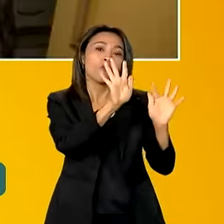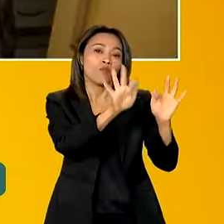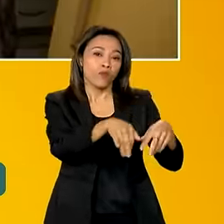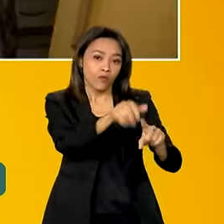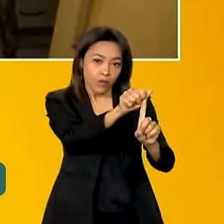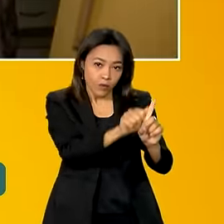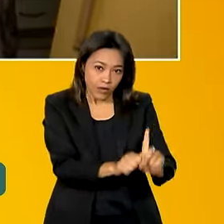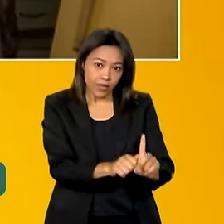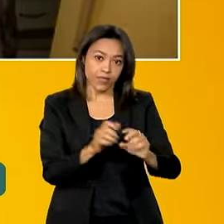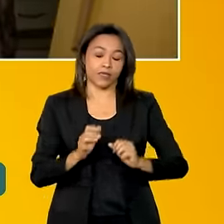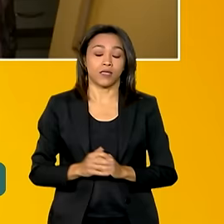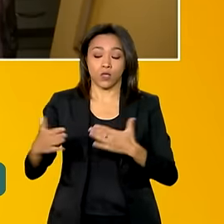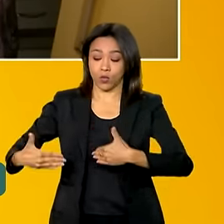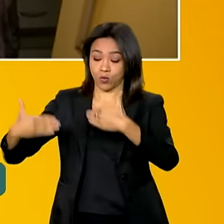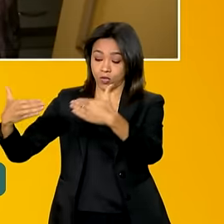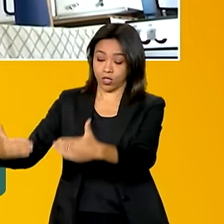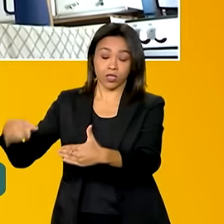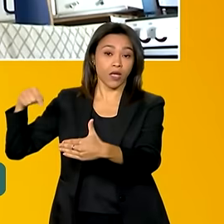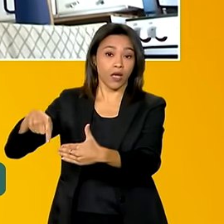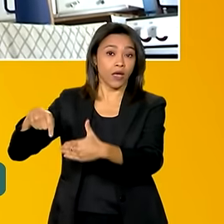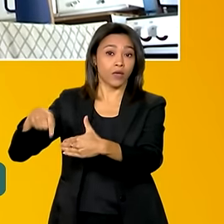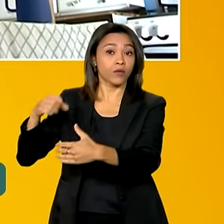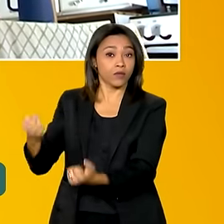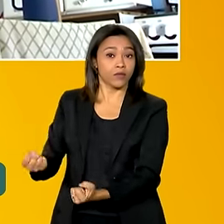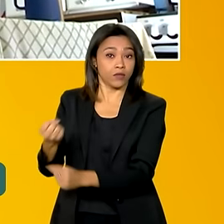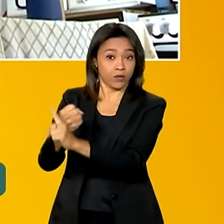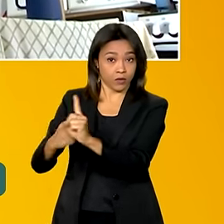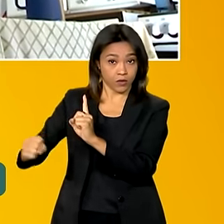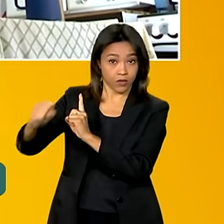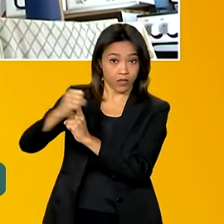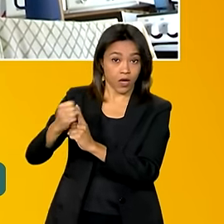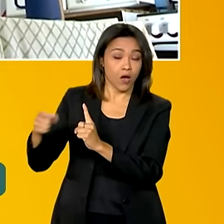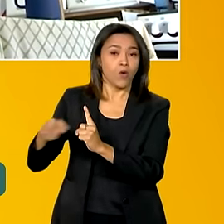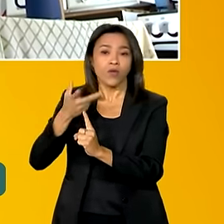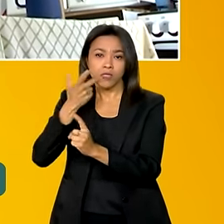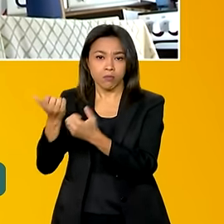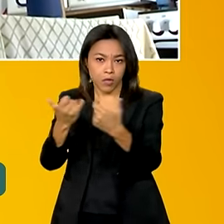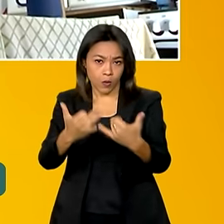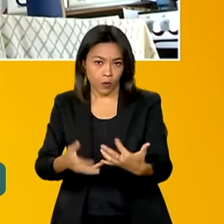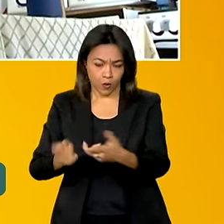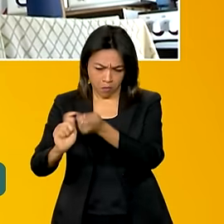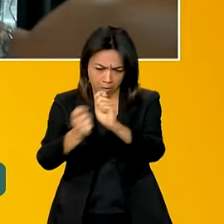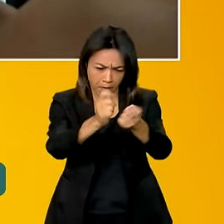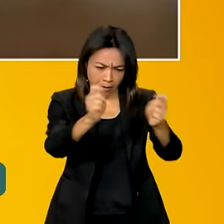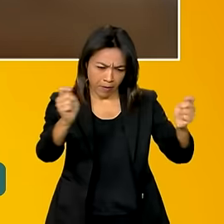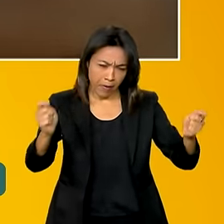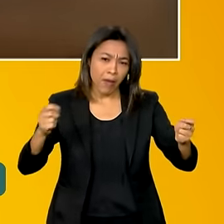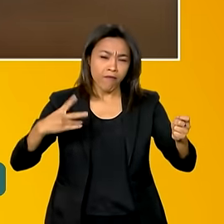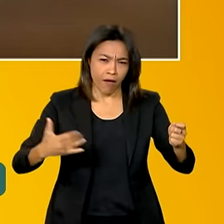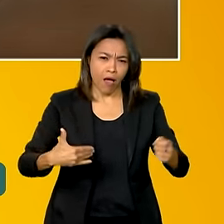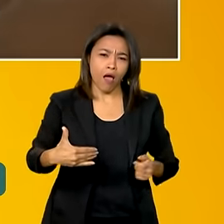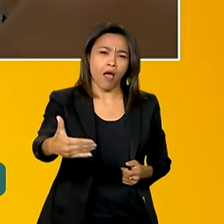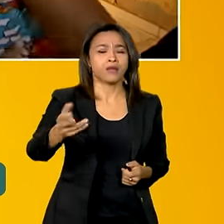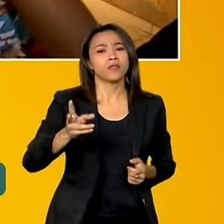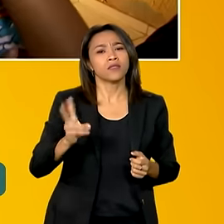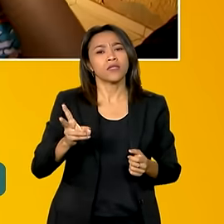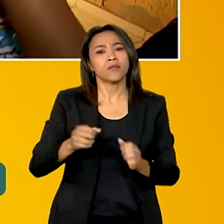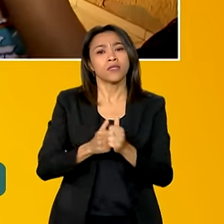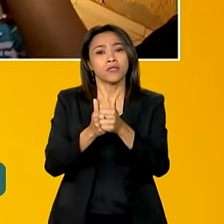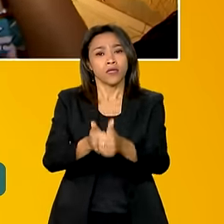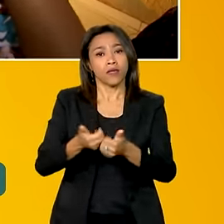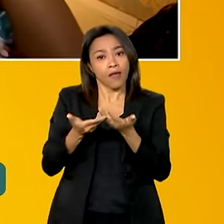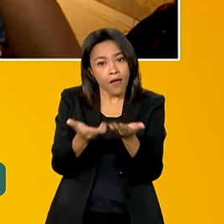com o Ministério de Desenvolvimento e Assistência Social, os pagamentos desses benefícios serão feitos sempre dessa forma,